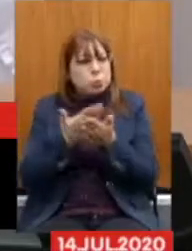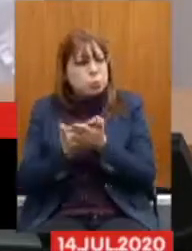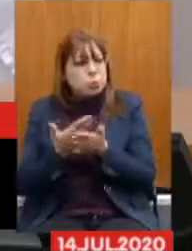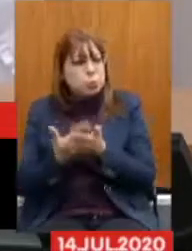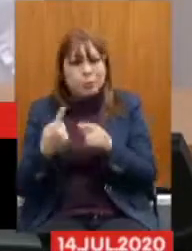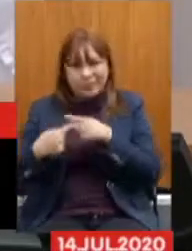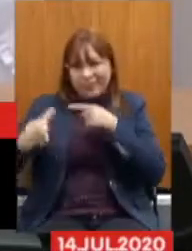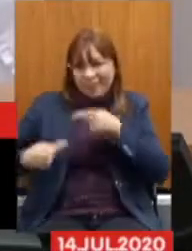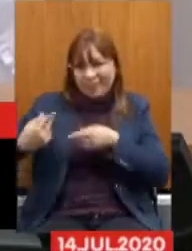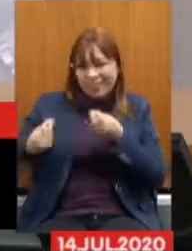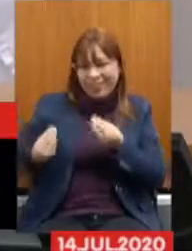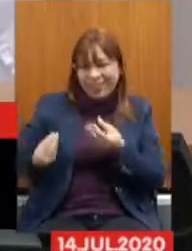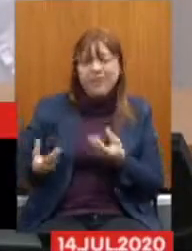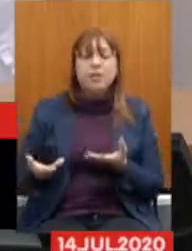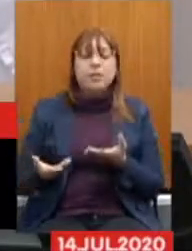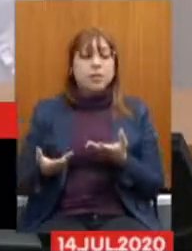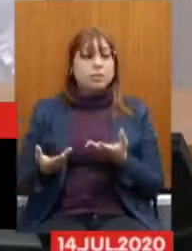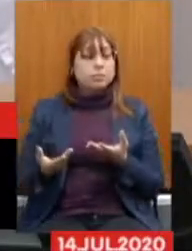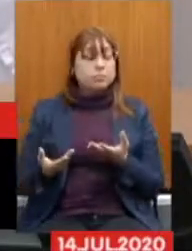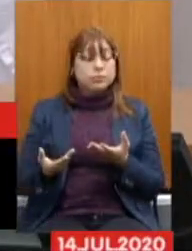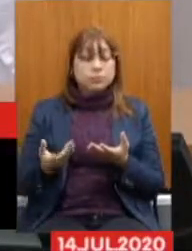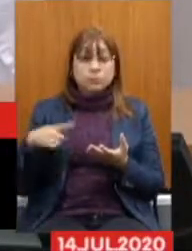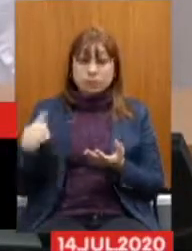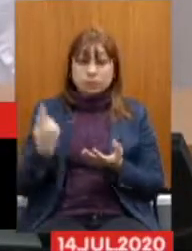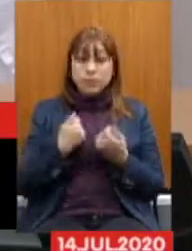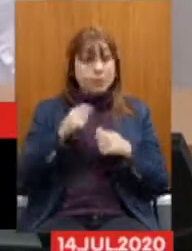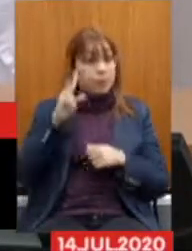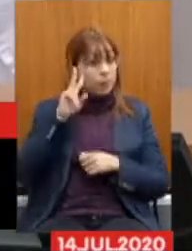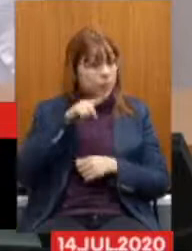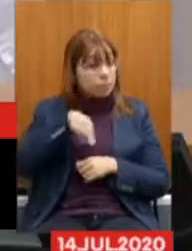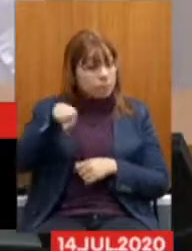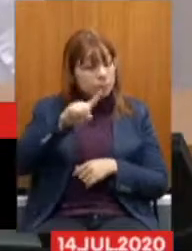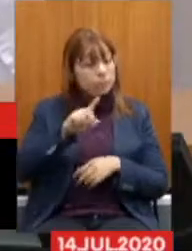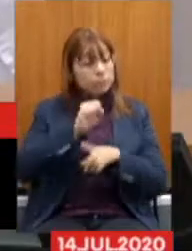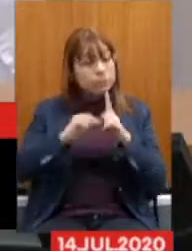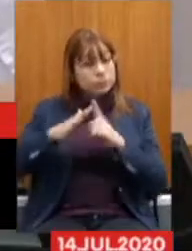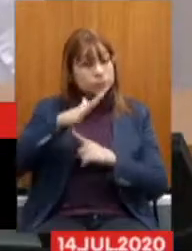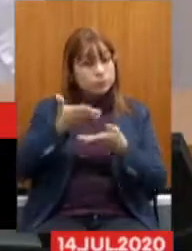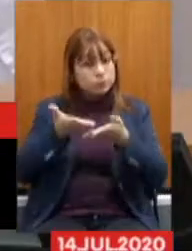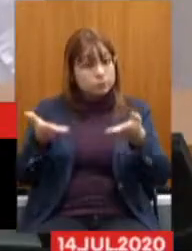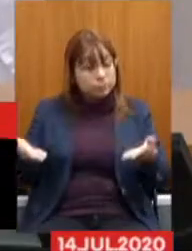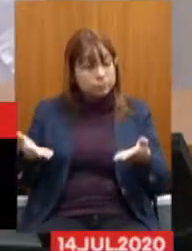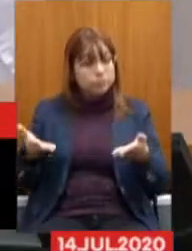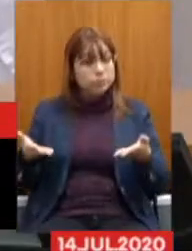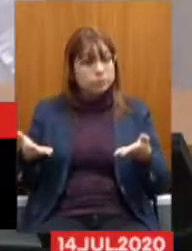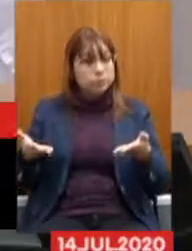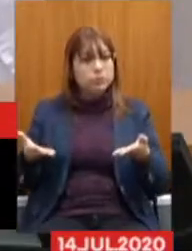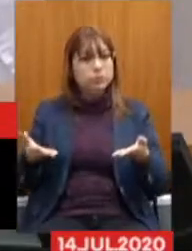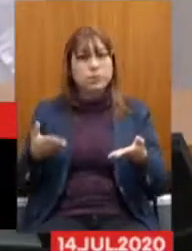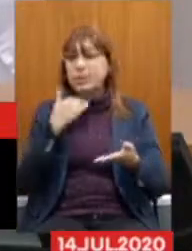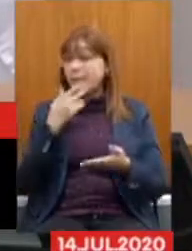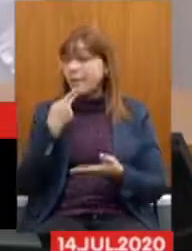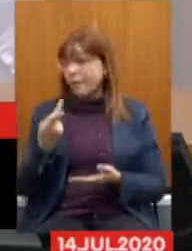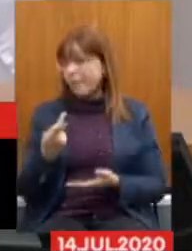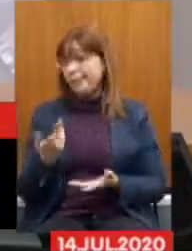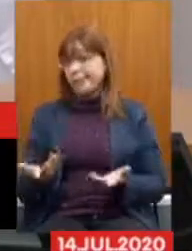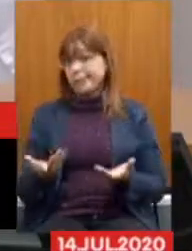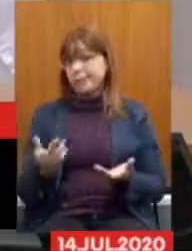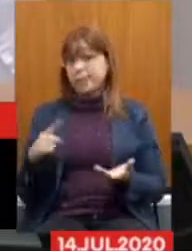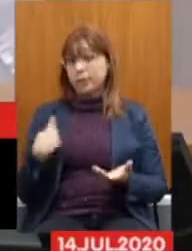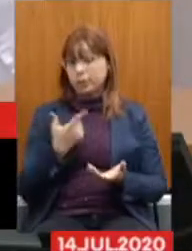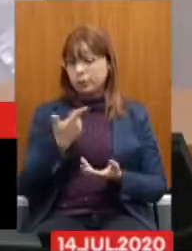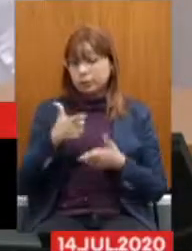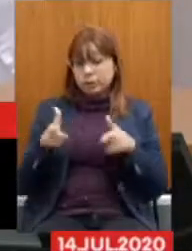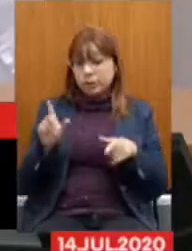disputado Nós temos que lembrar Para a sociedade Para todo mundo Todo mundo não fala isso Nós não temos Fundo de